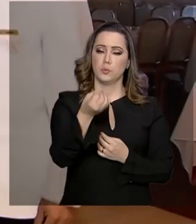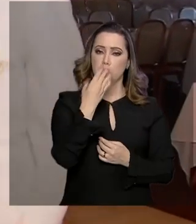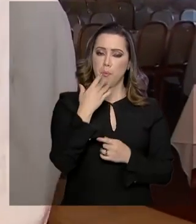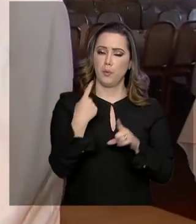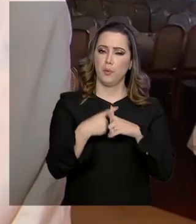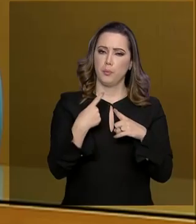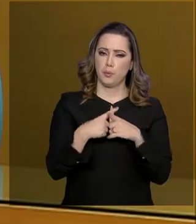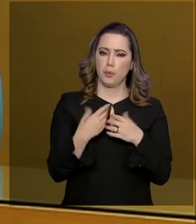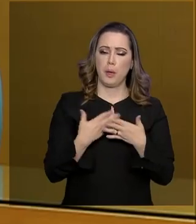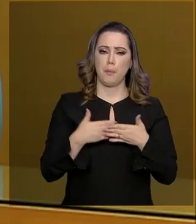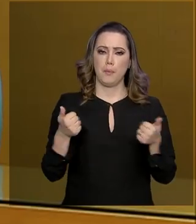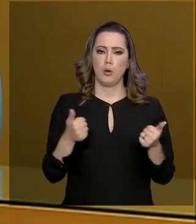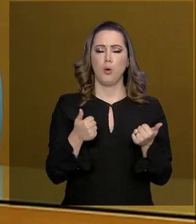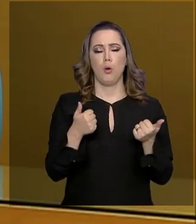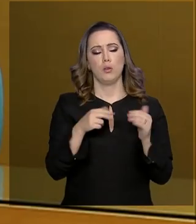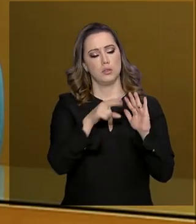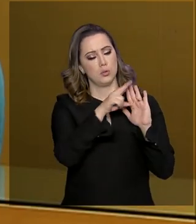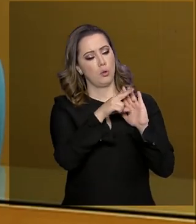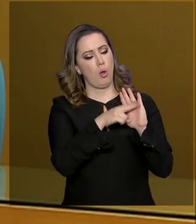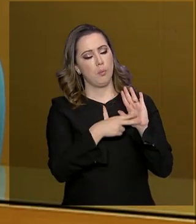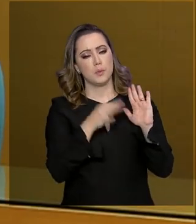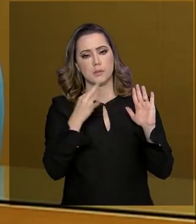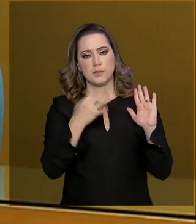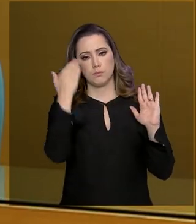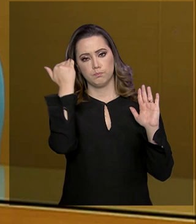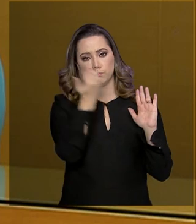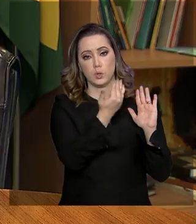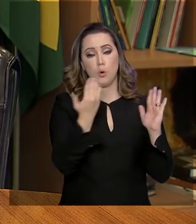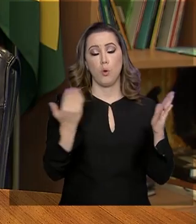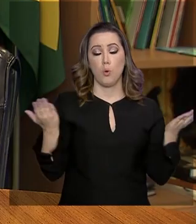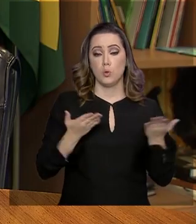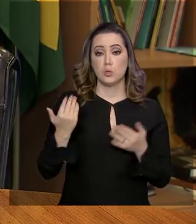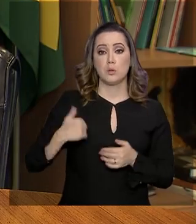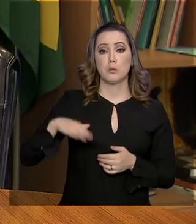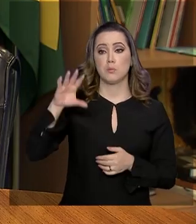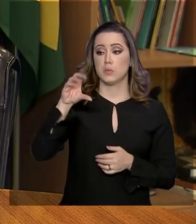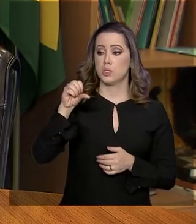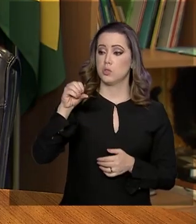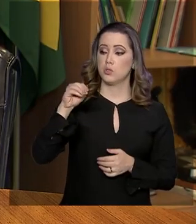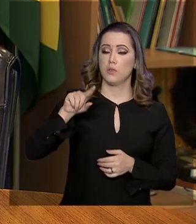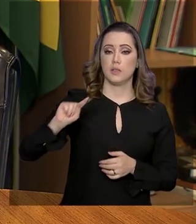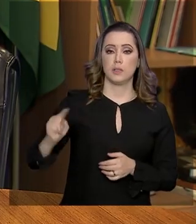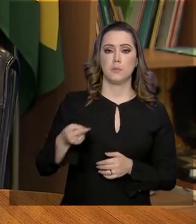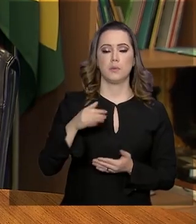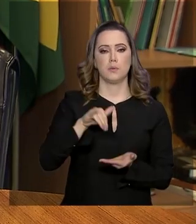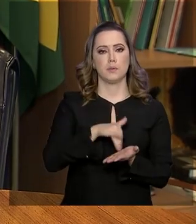dos serviços. Hoje, são mais de 90 mil inscritos. Se profissionalizar,